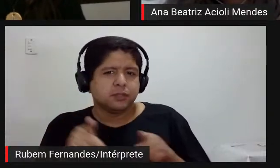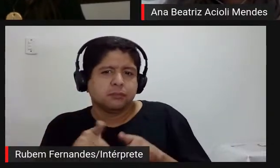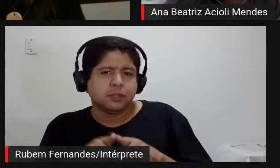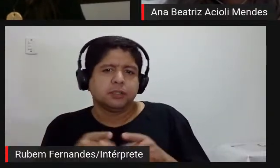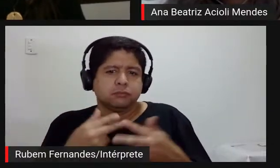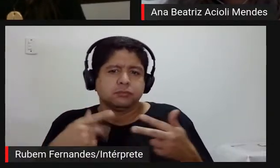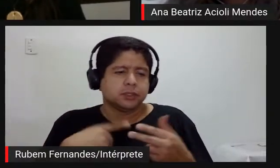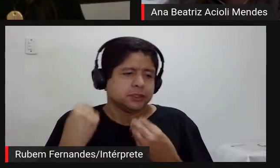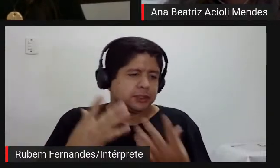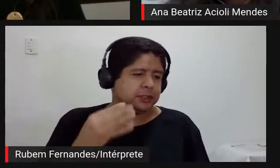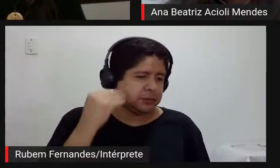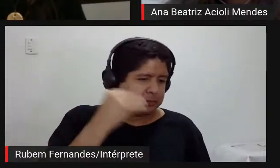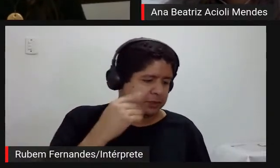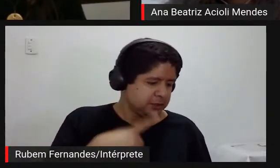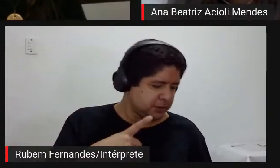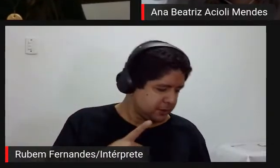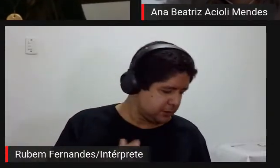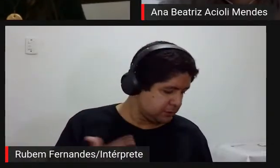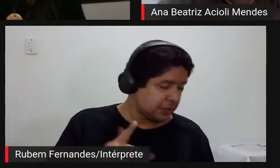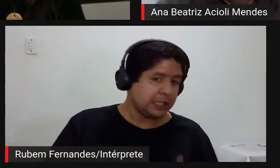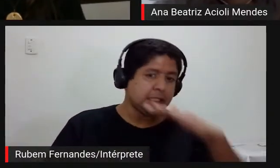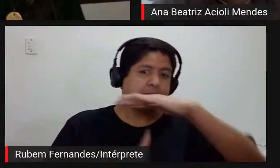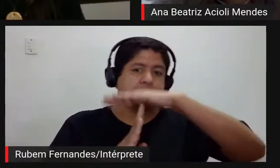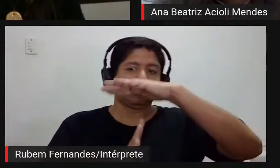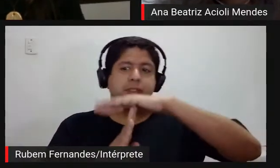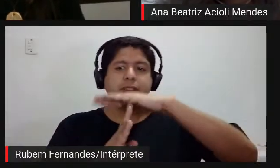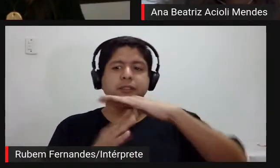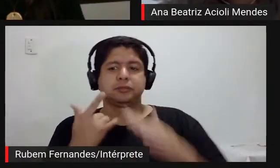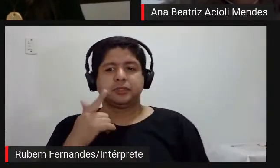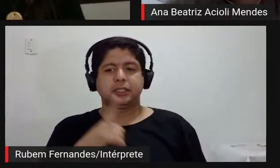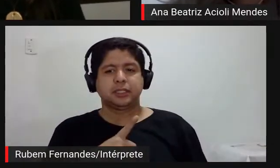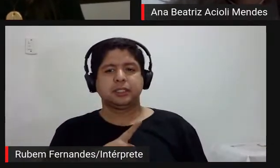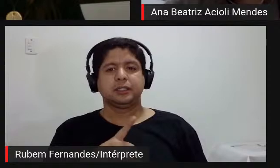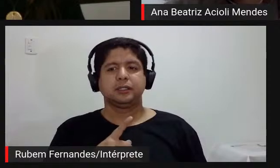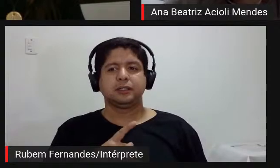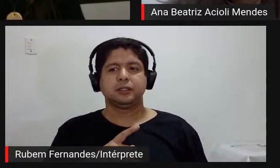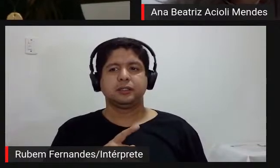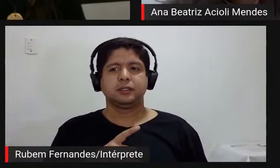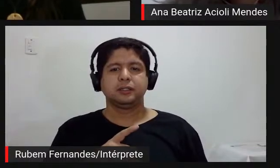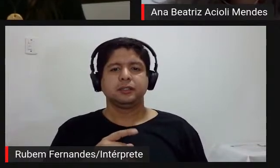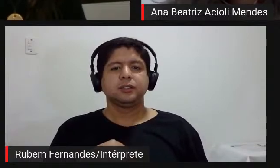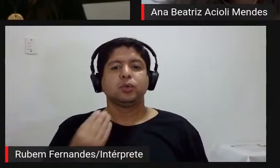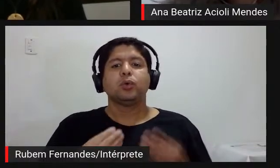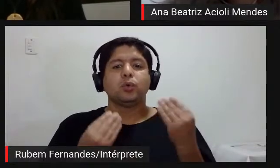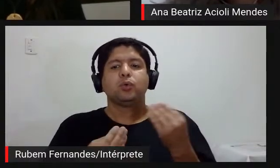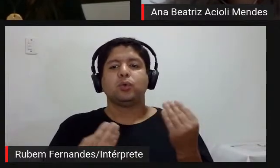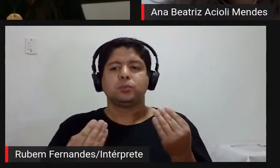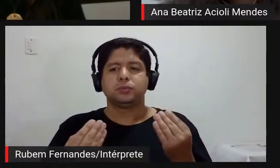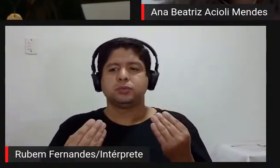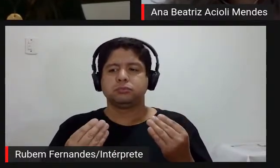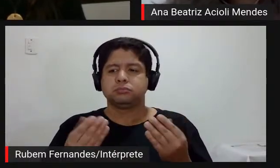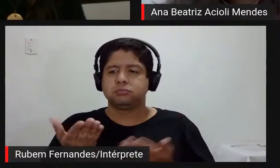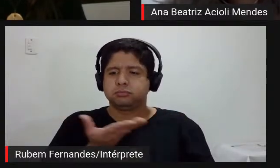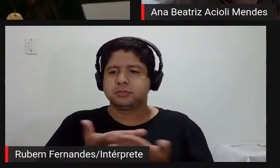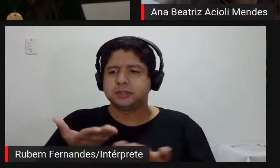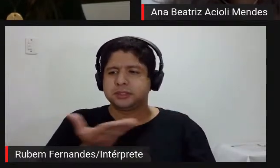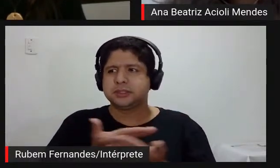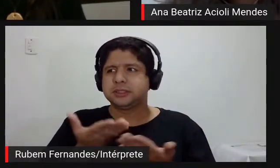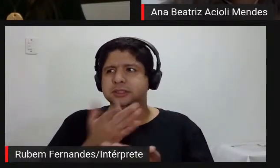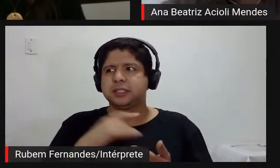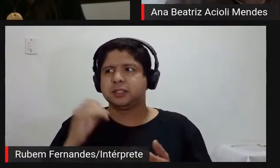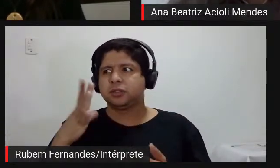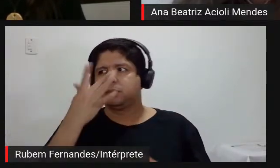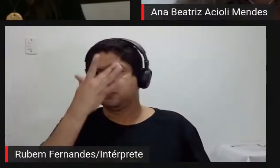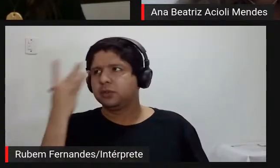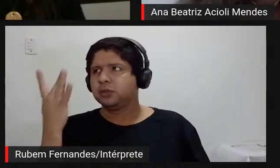são válidas né não tem limite como você falou né então a ideia é essa né como que a mediação também pode se colocar nesse campo né